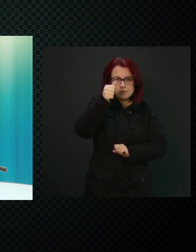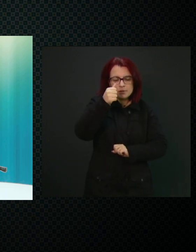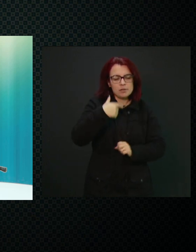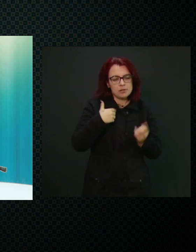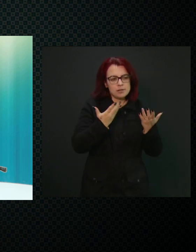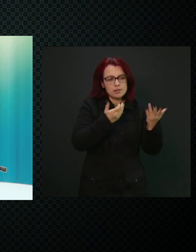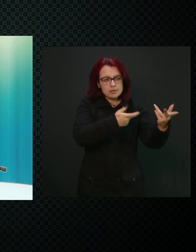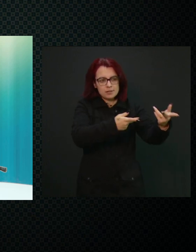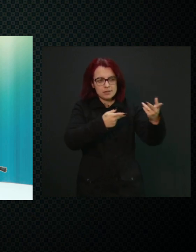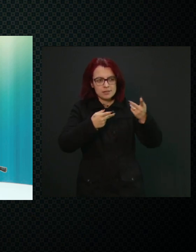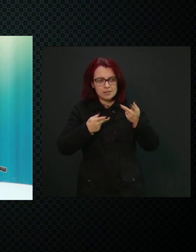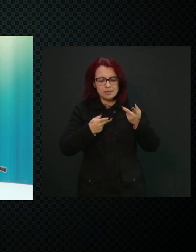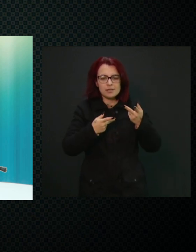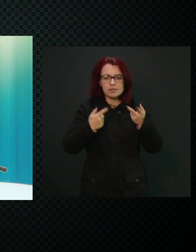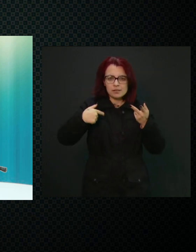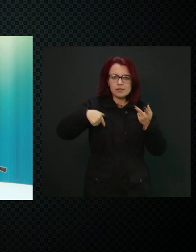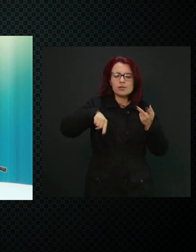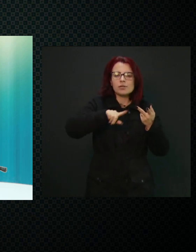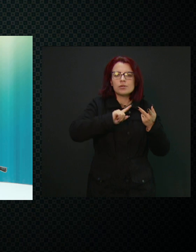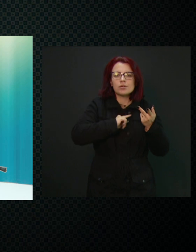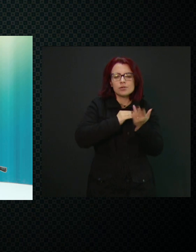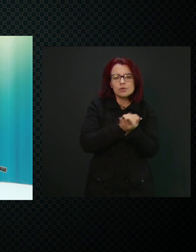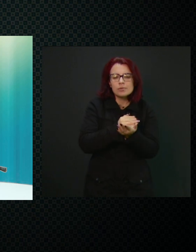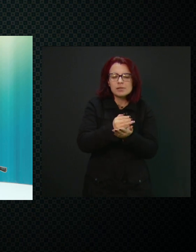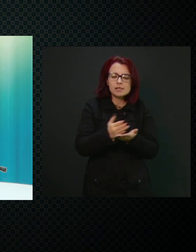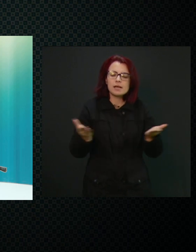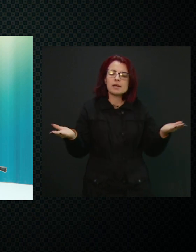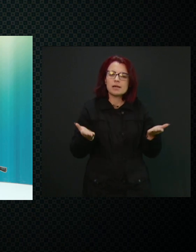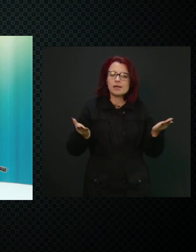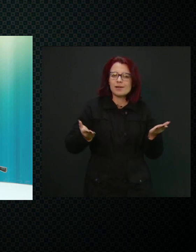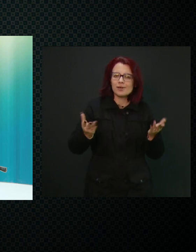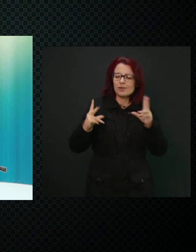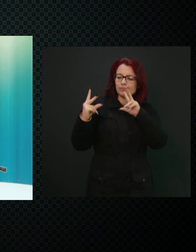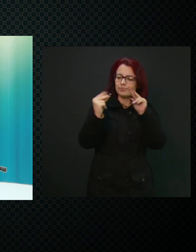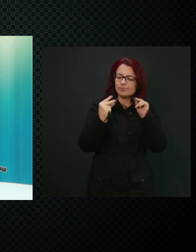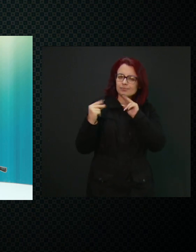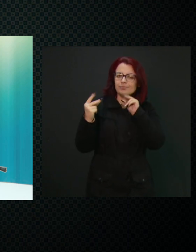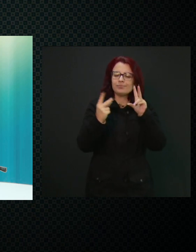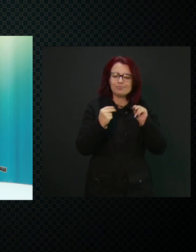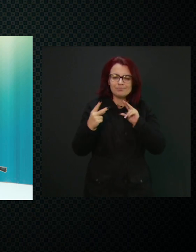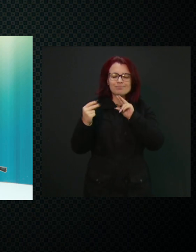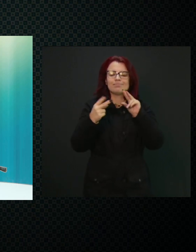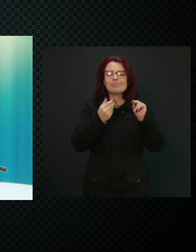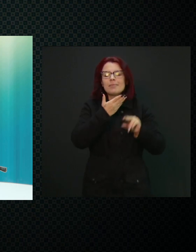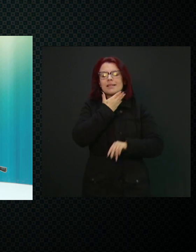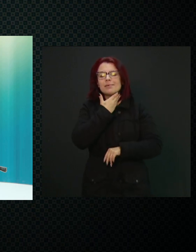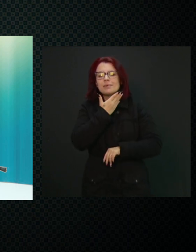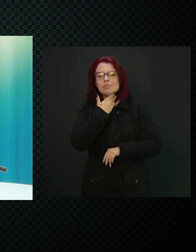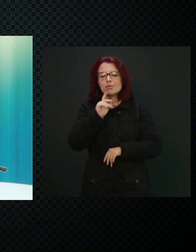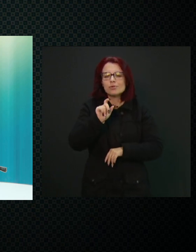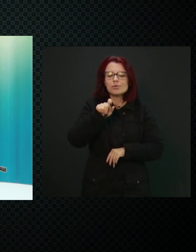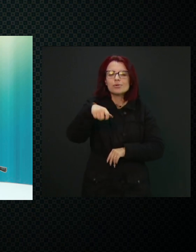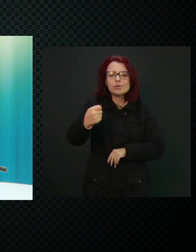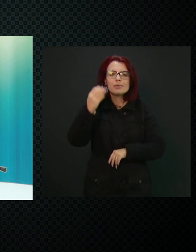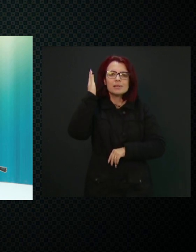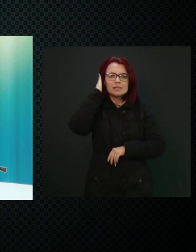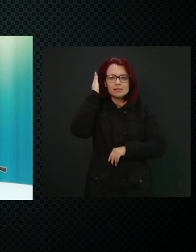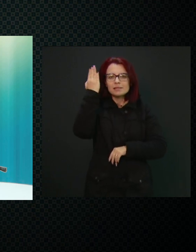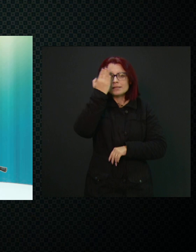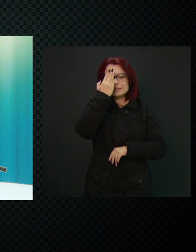Carolina aí para a gente começar esse nosso bate-papo aí sobre a surdocegueira